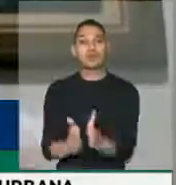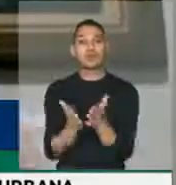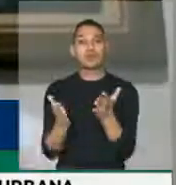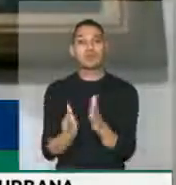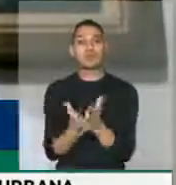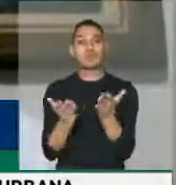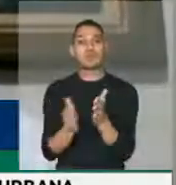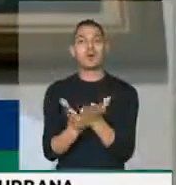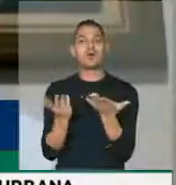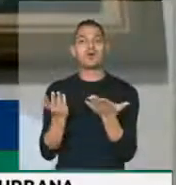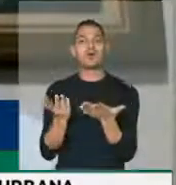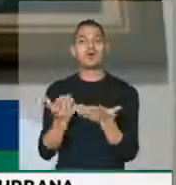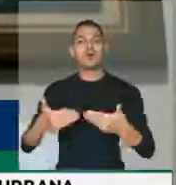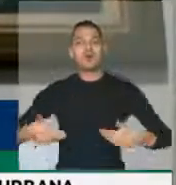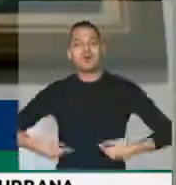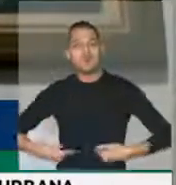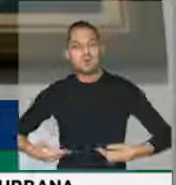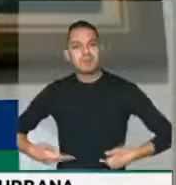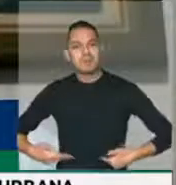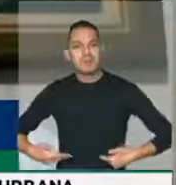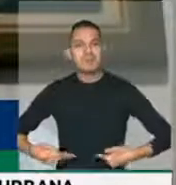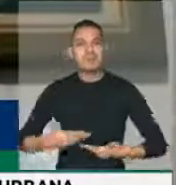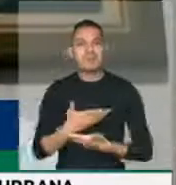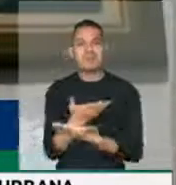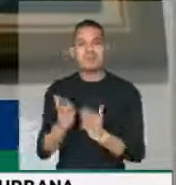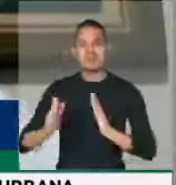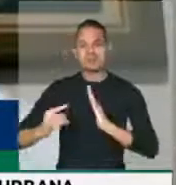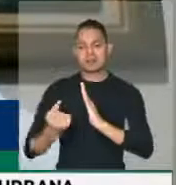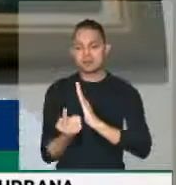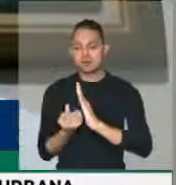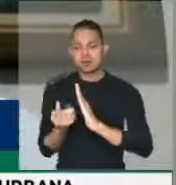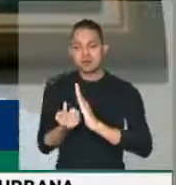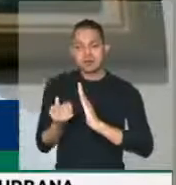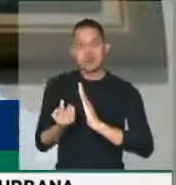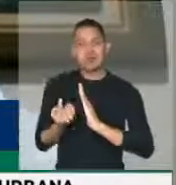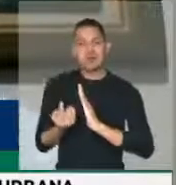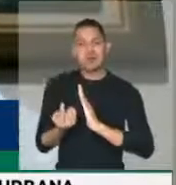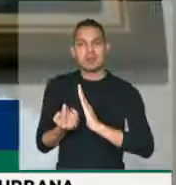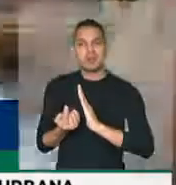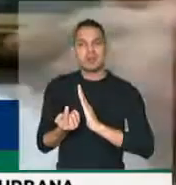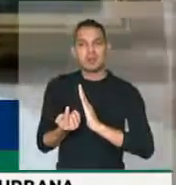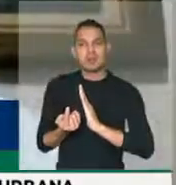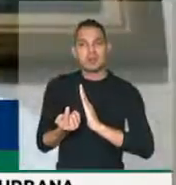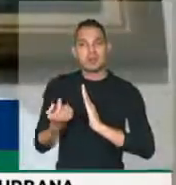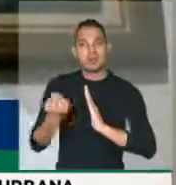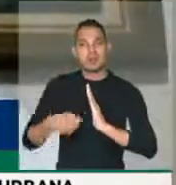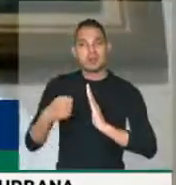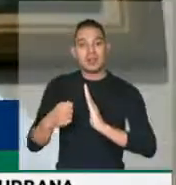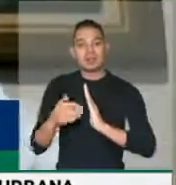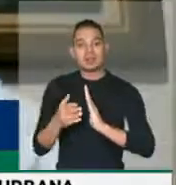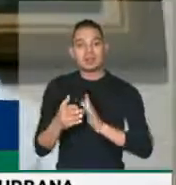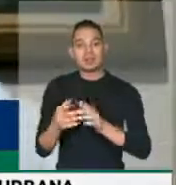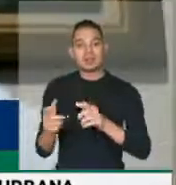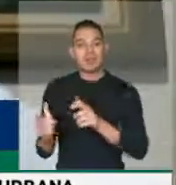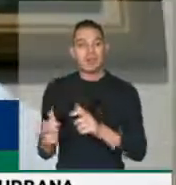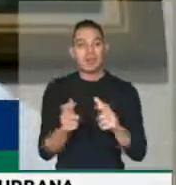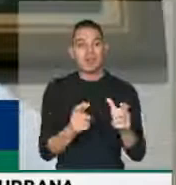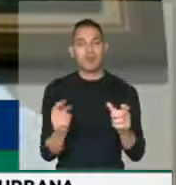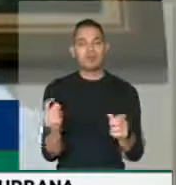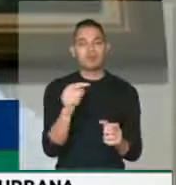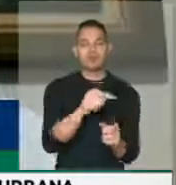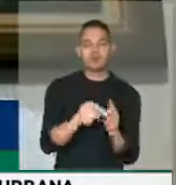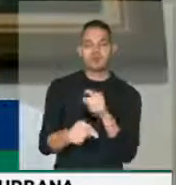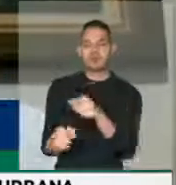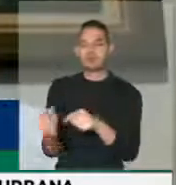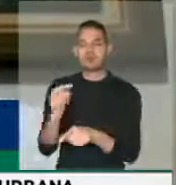famintos que estão no isolamento e que, até para se deslocar para retirar os